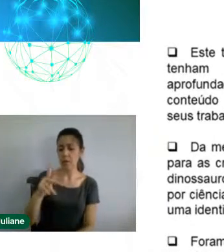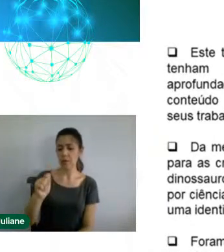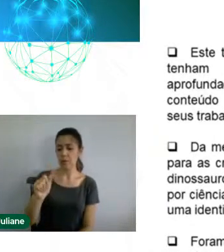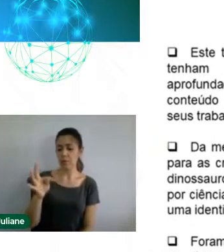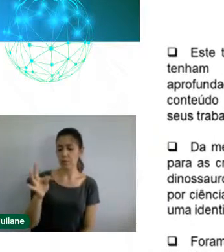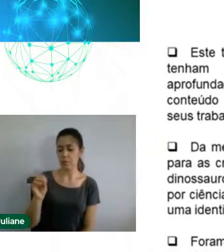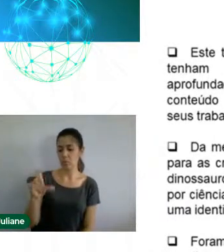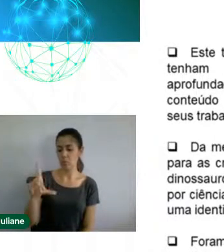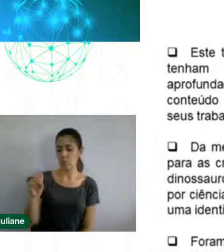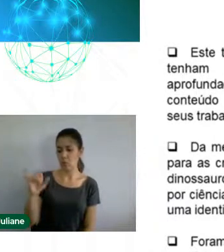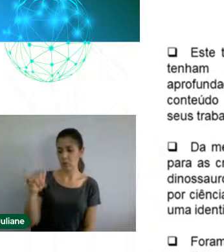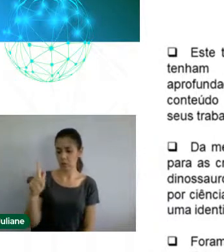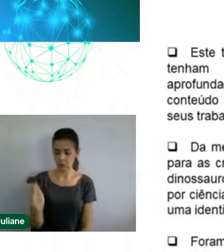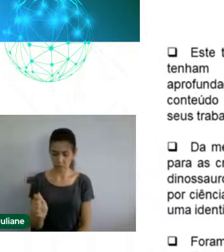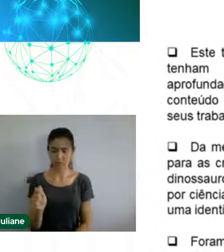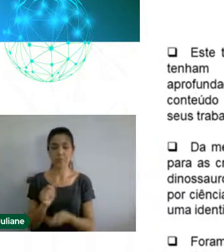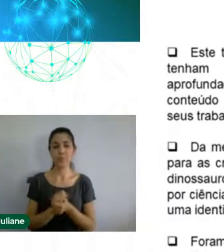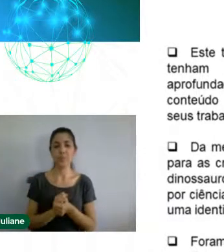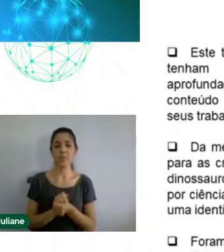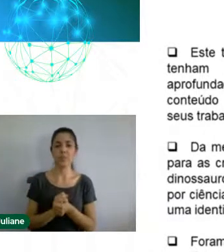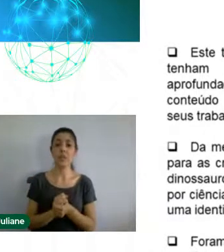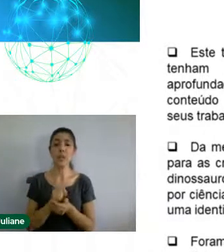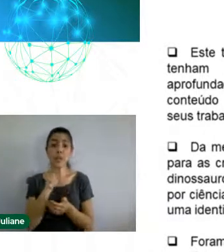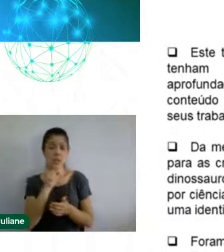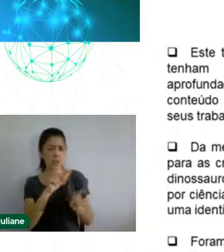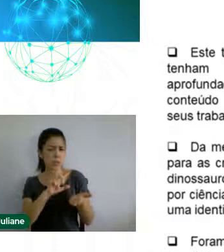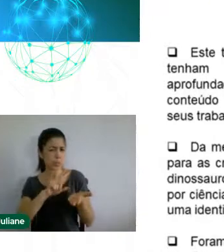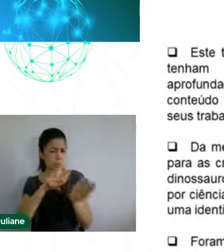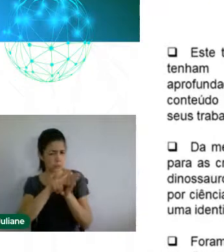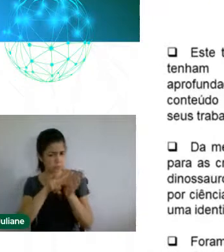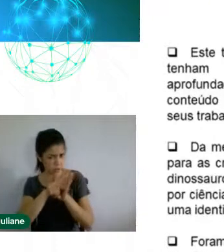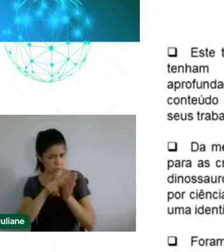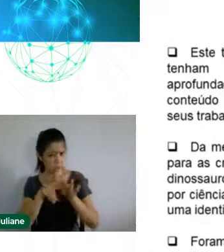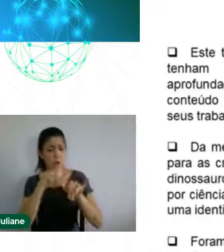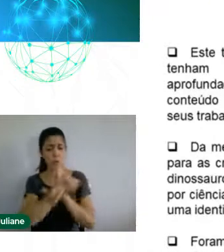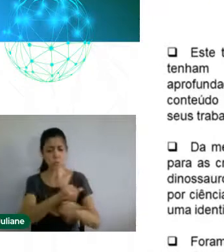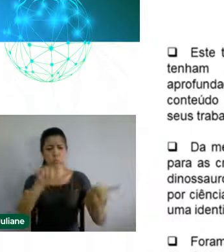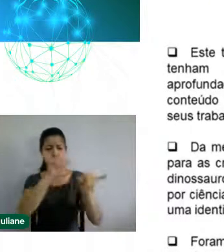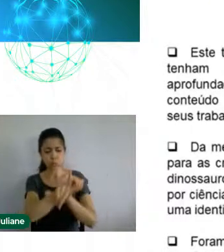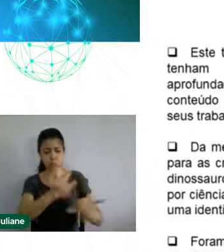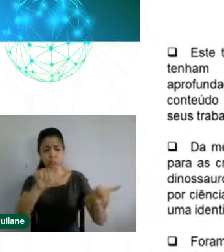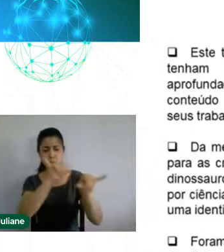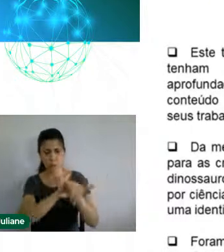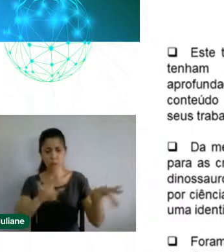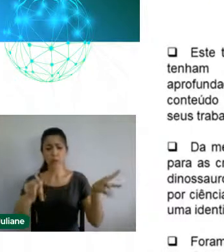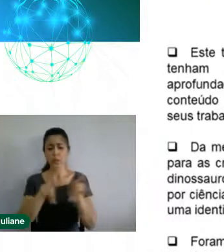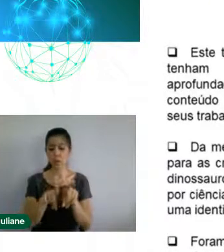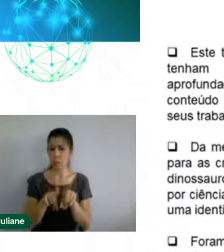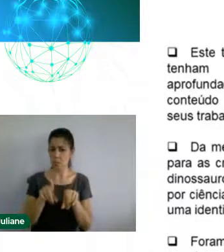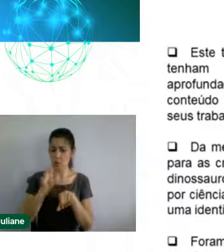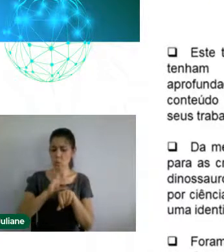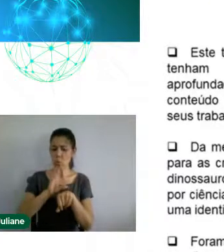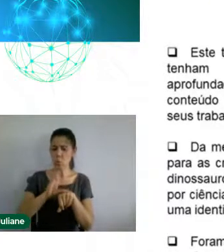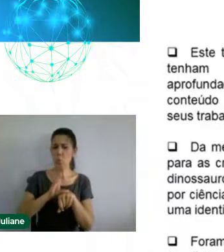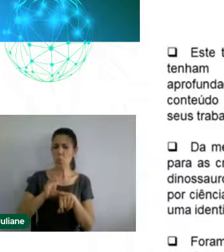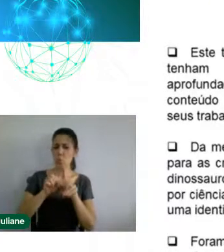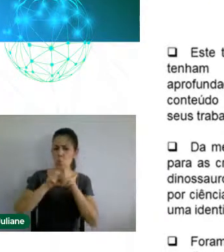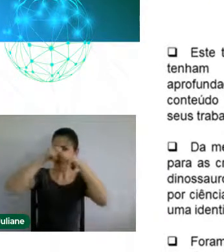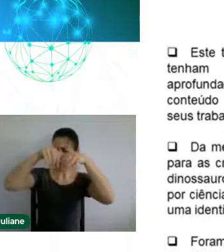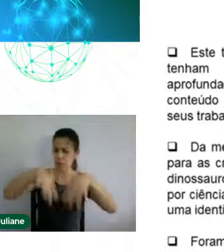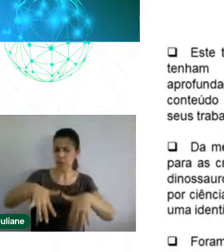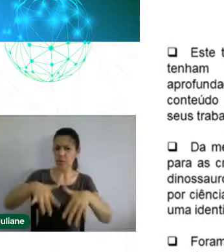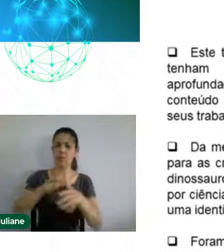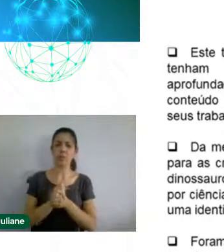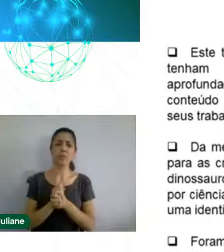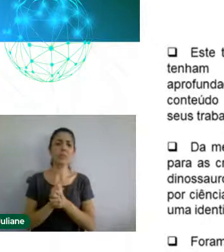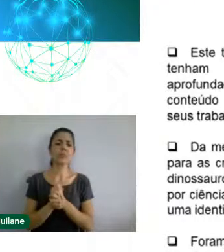material será disponibilizado eletronicamente e de forma gratuita, através de cursos de extensão, a qual serão promovidos e divulgados pela equipe do